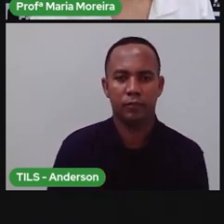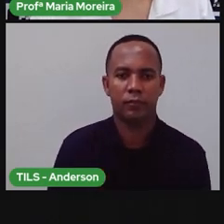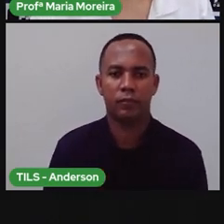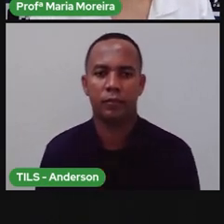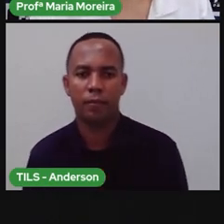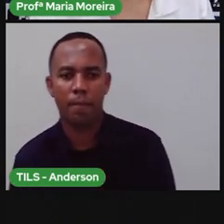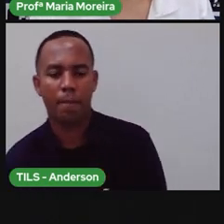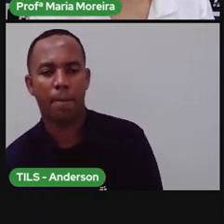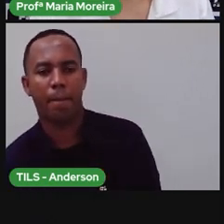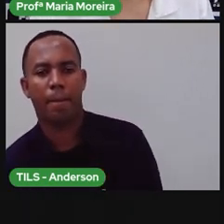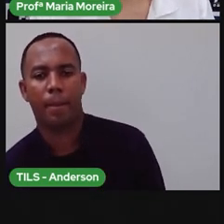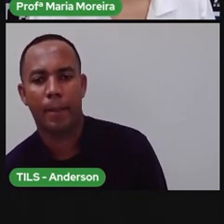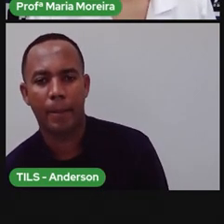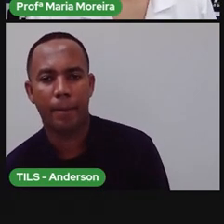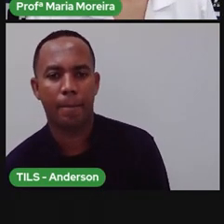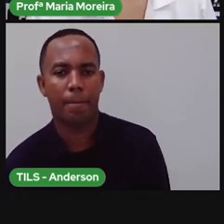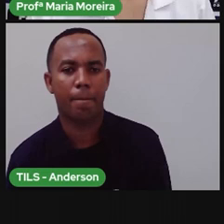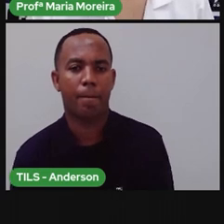Novo o quê?